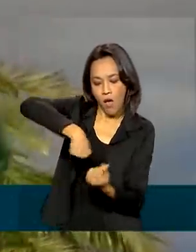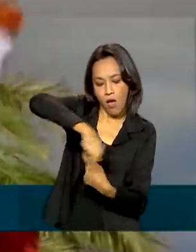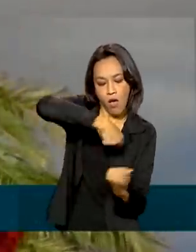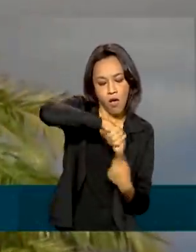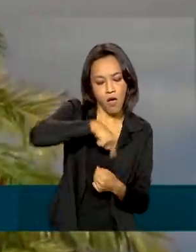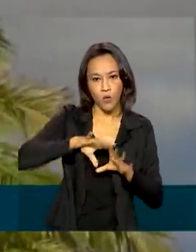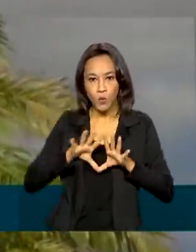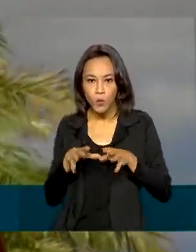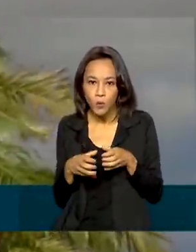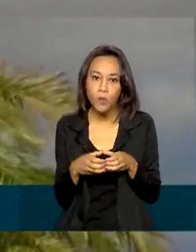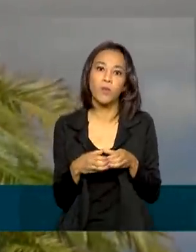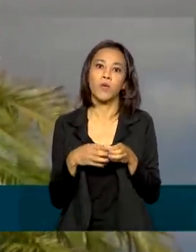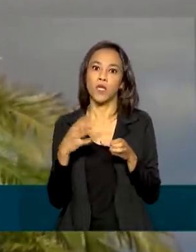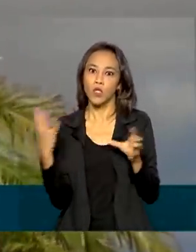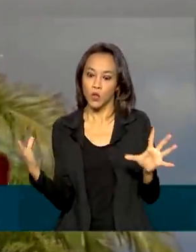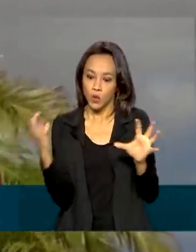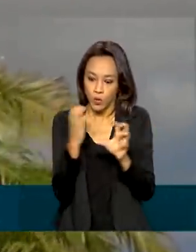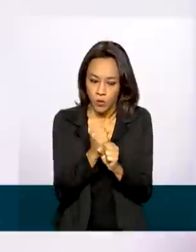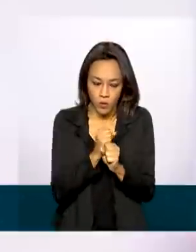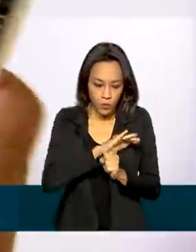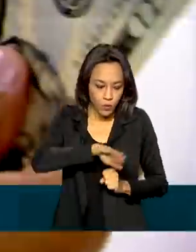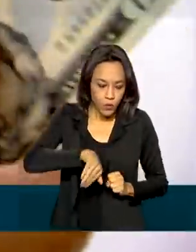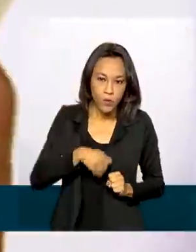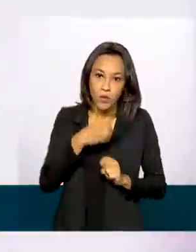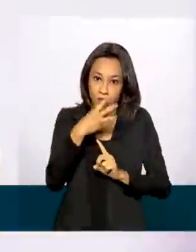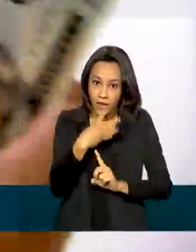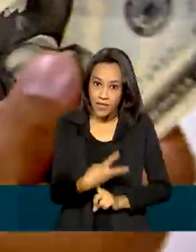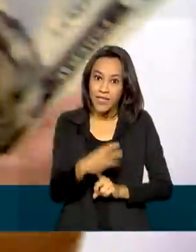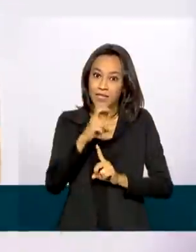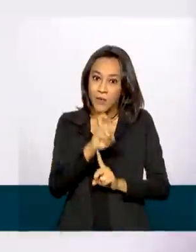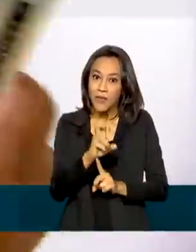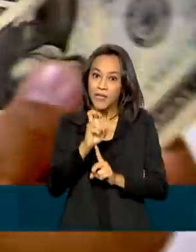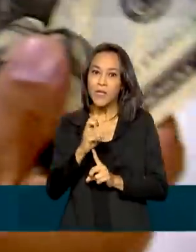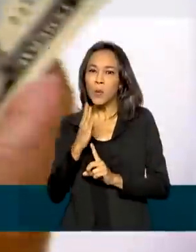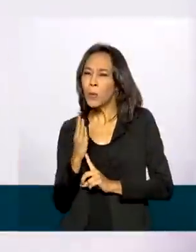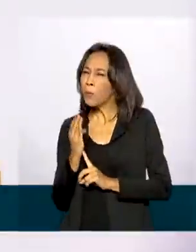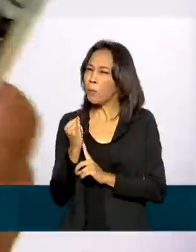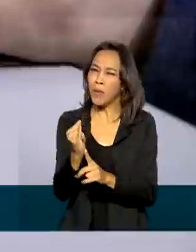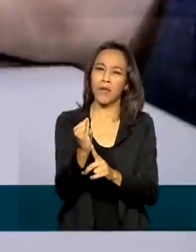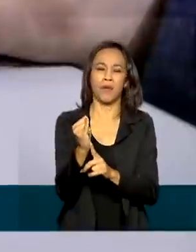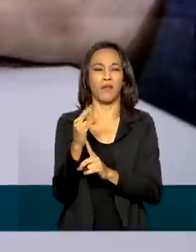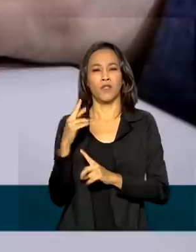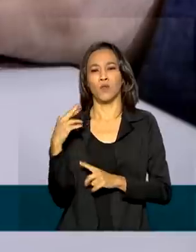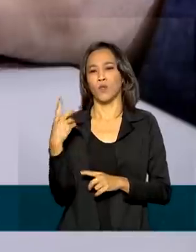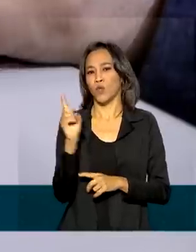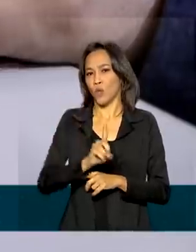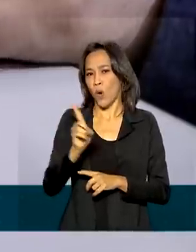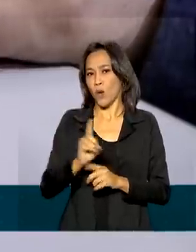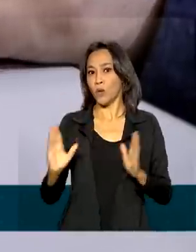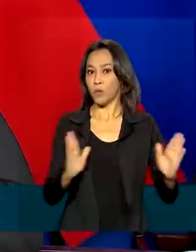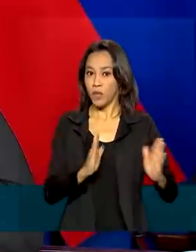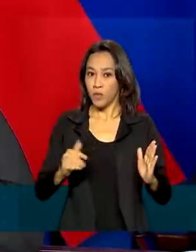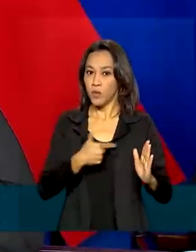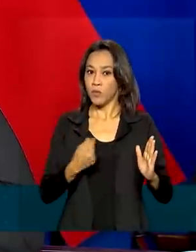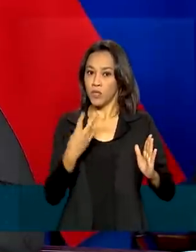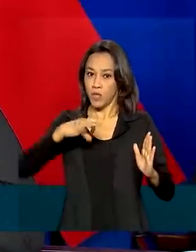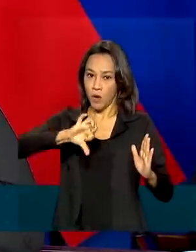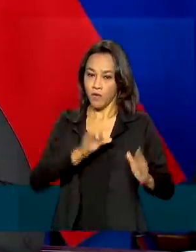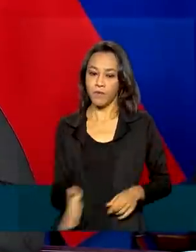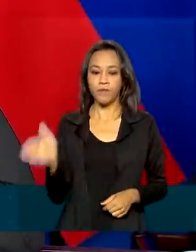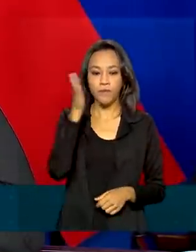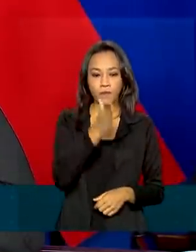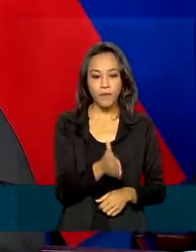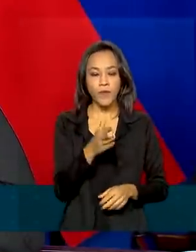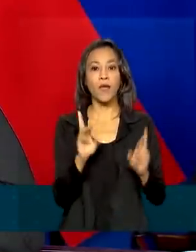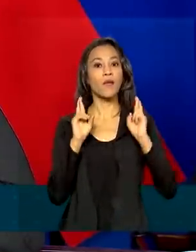que alcançaram a soma de 355 bilhões de dólares em 2019. Espero